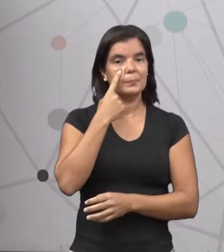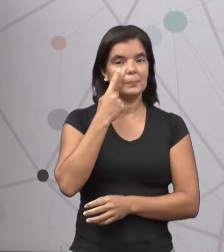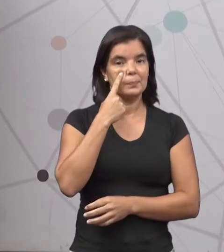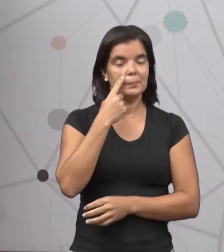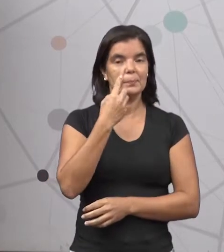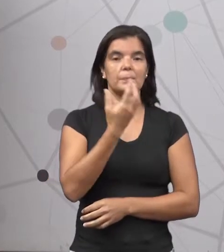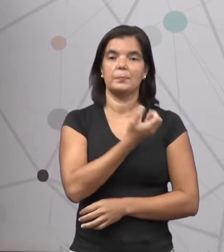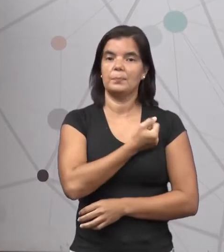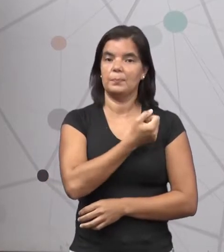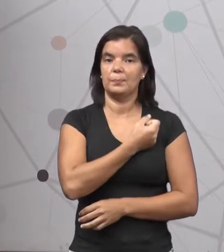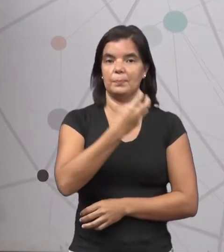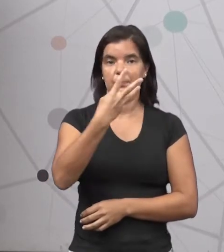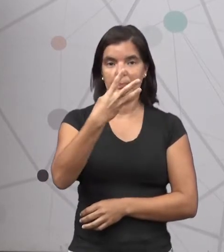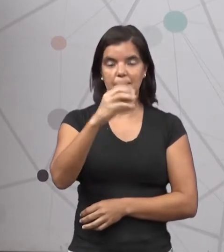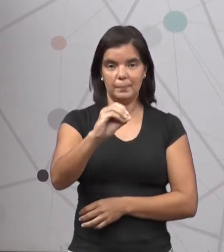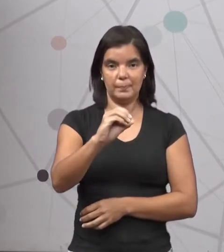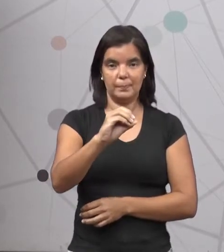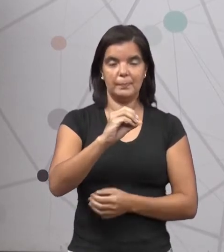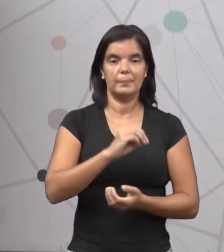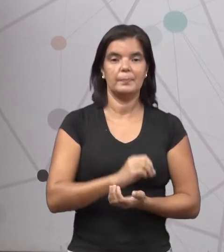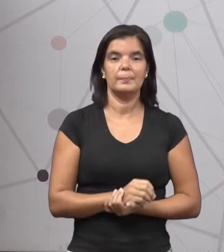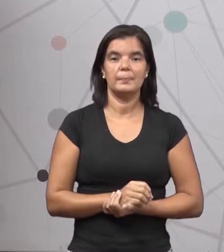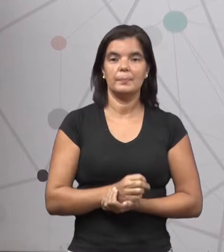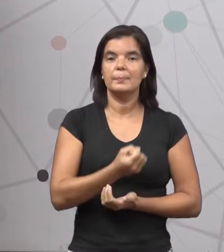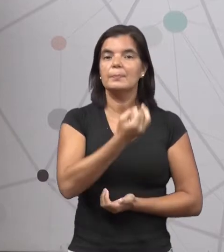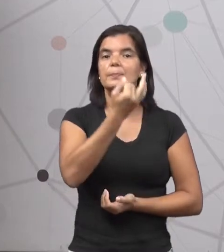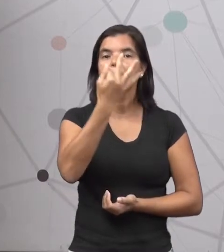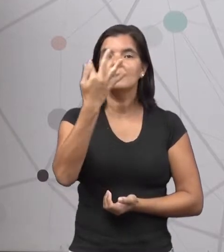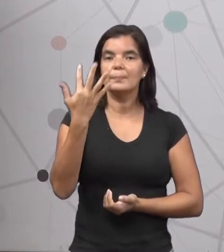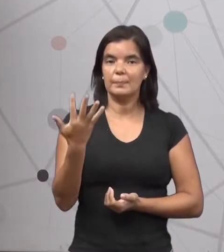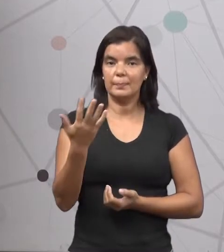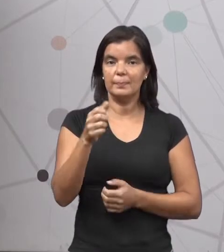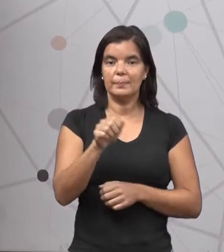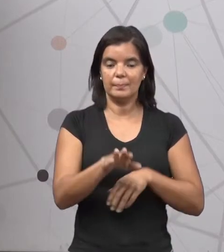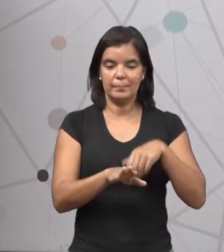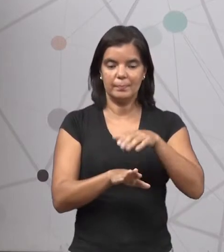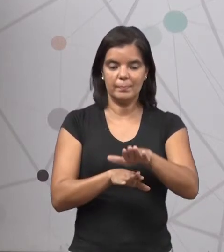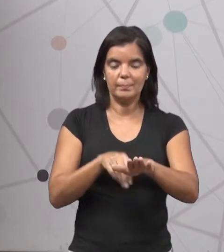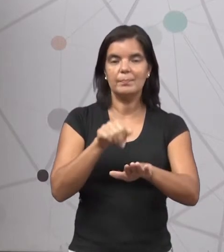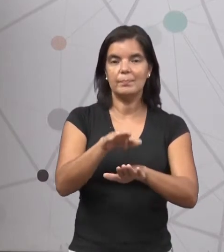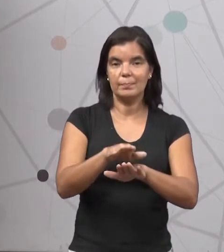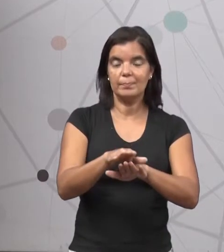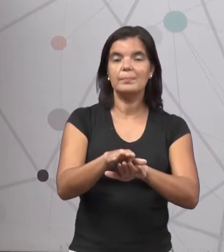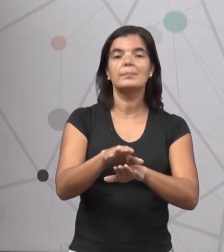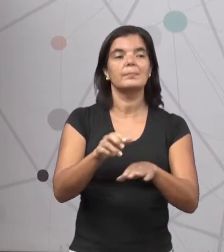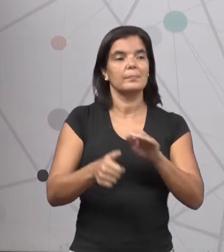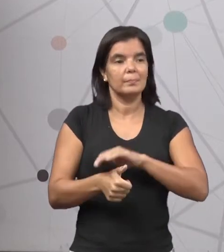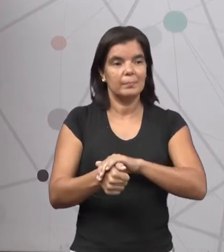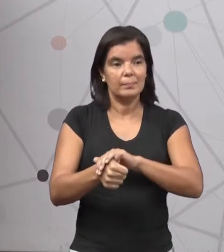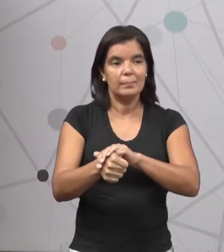30, bem aqui. Foi a quantidade de passos que a tartaruga deu.